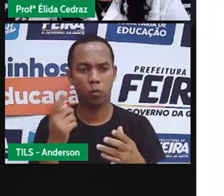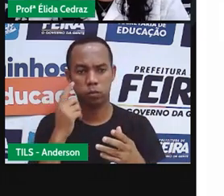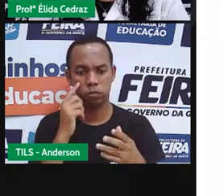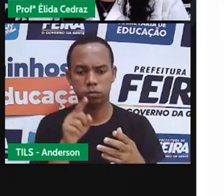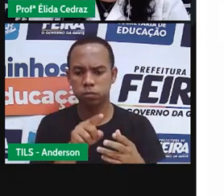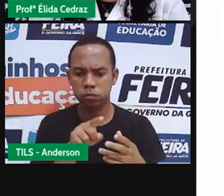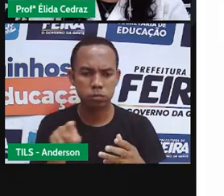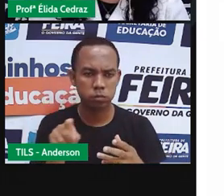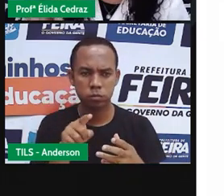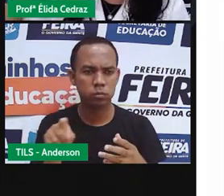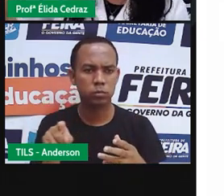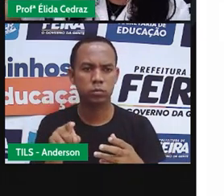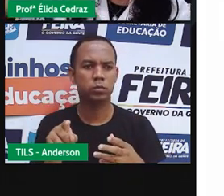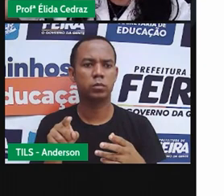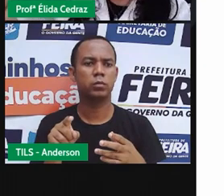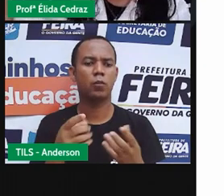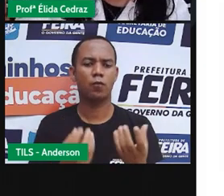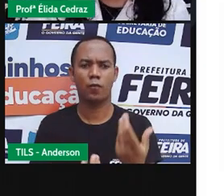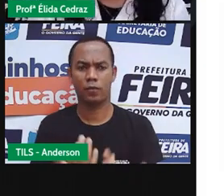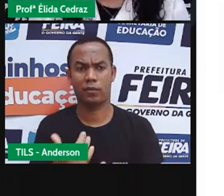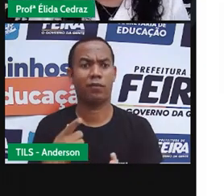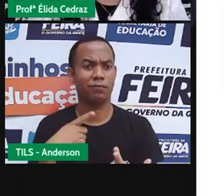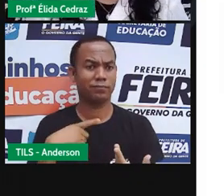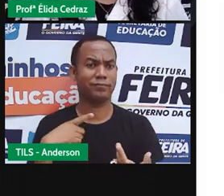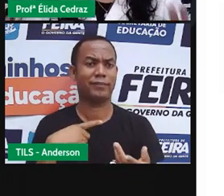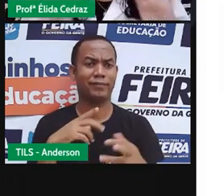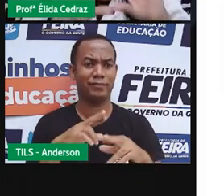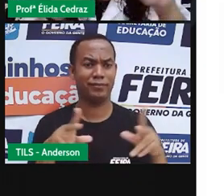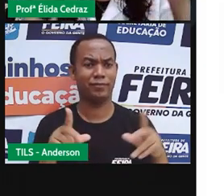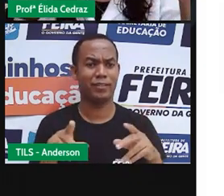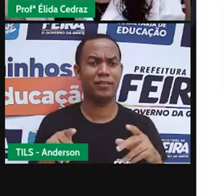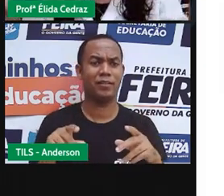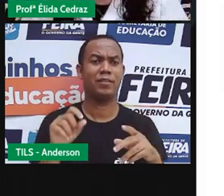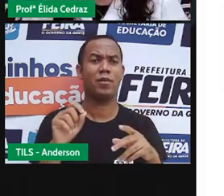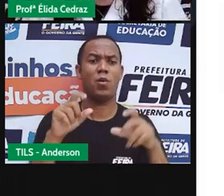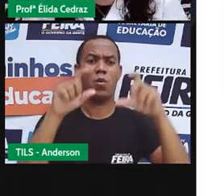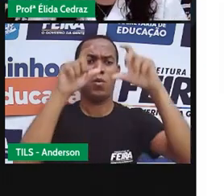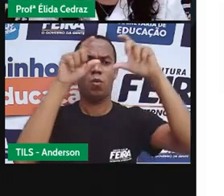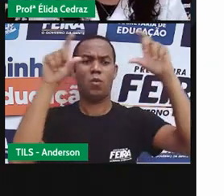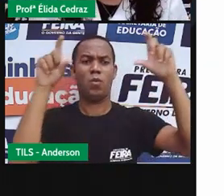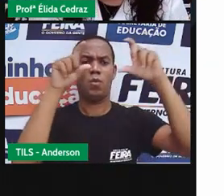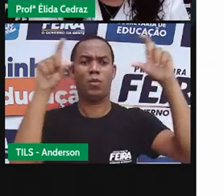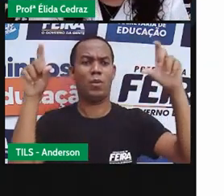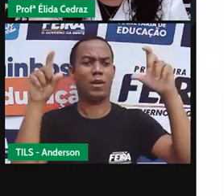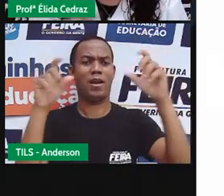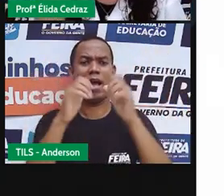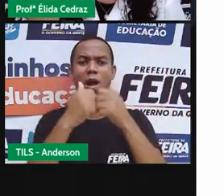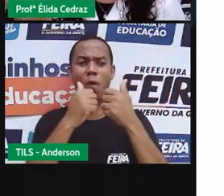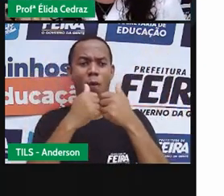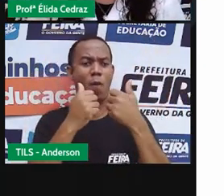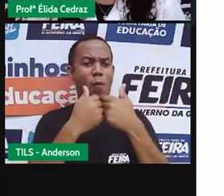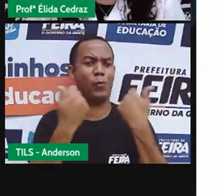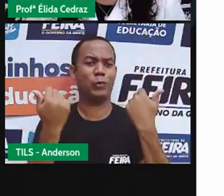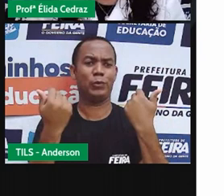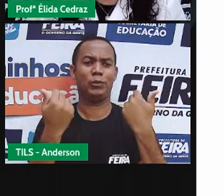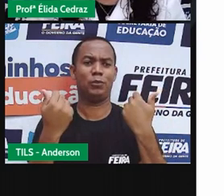relógios de pulso e de casa, nos letreiros luminosos de ônibus,